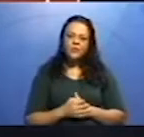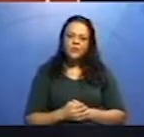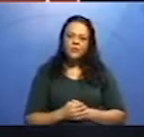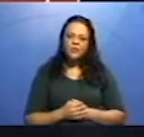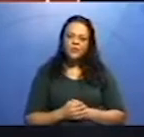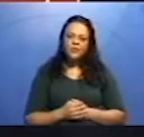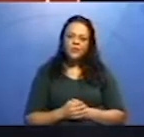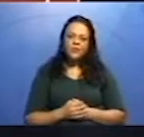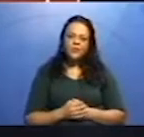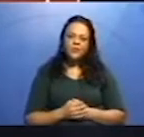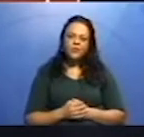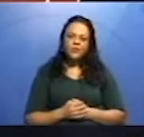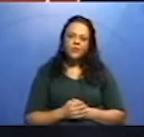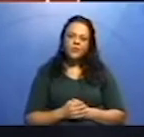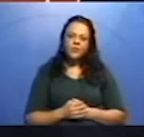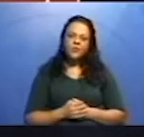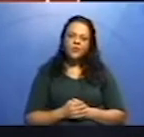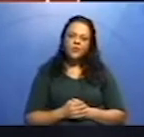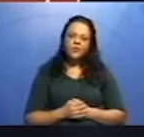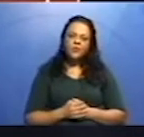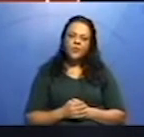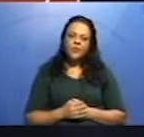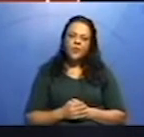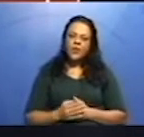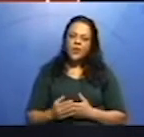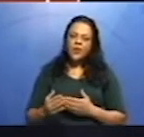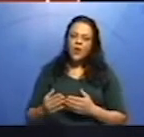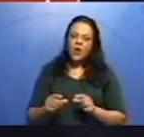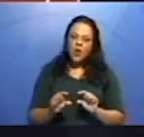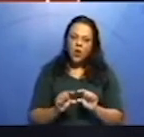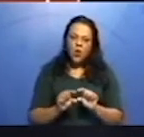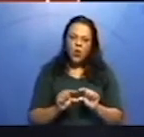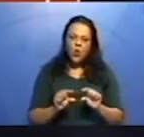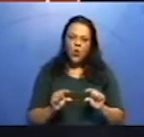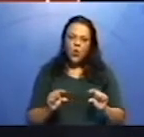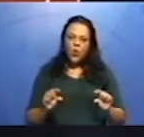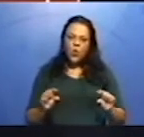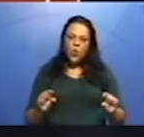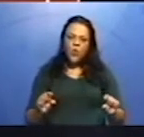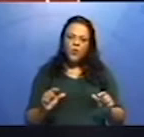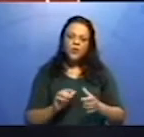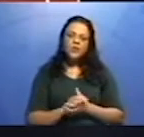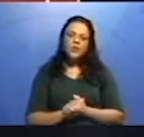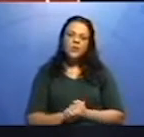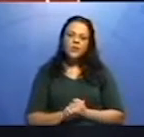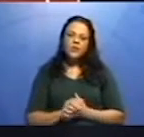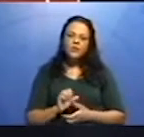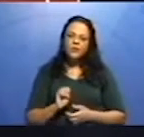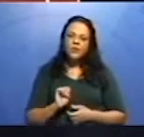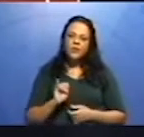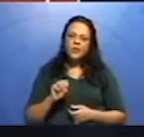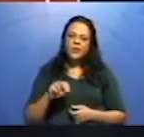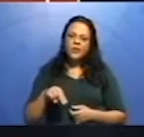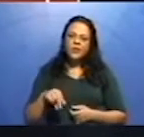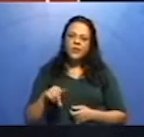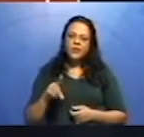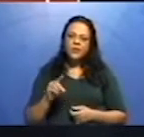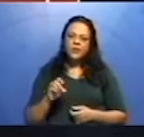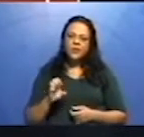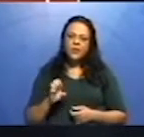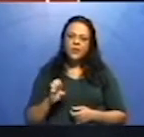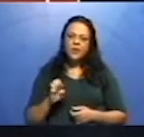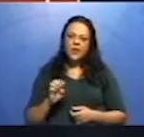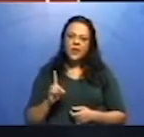são chamadas, as conjunções. Nesse caso, são orações sindéticas. Depois vocês vão entender. Por que sindéticas?